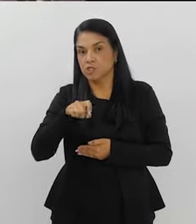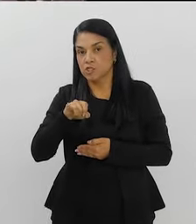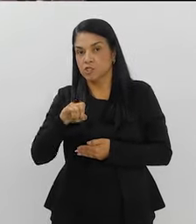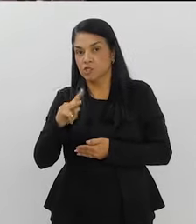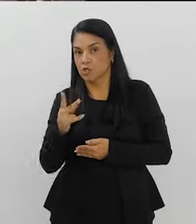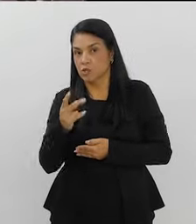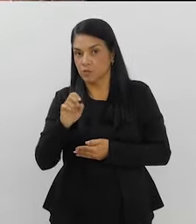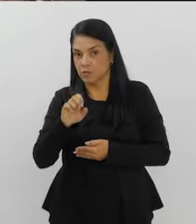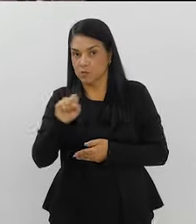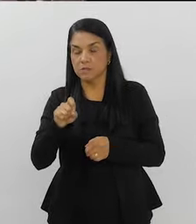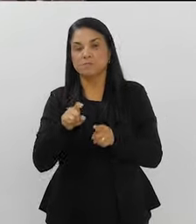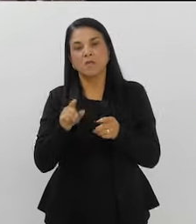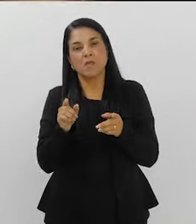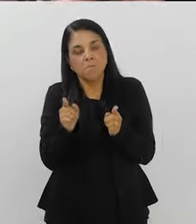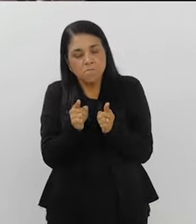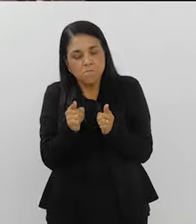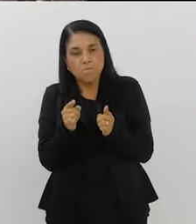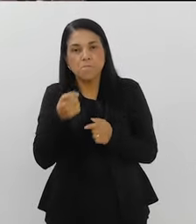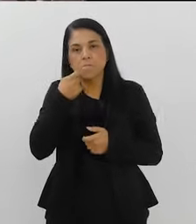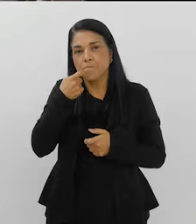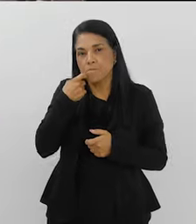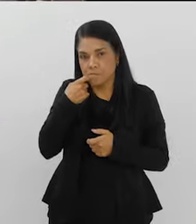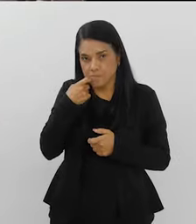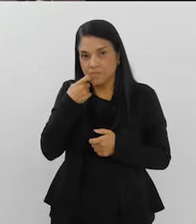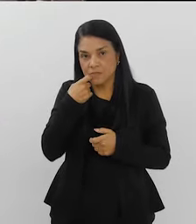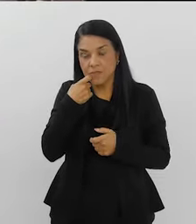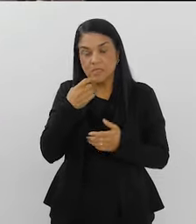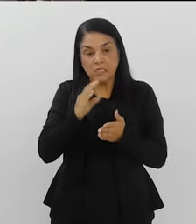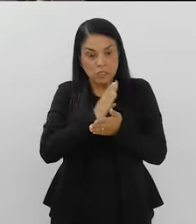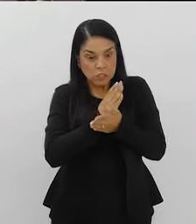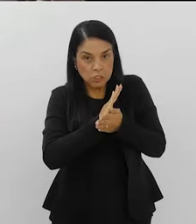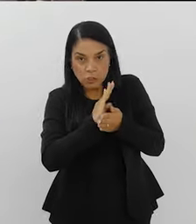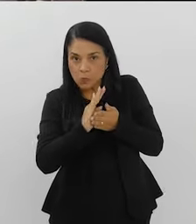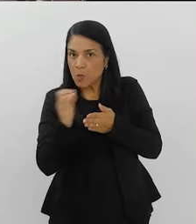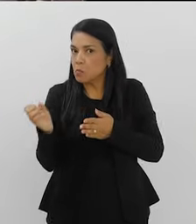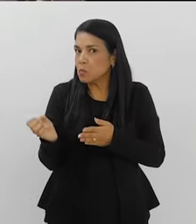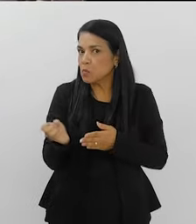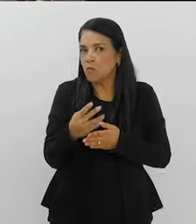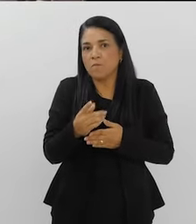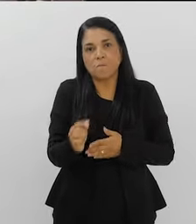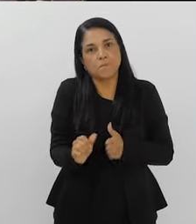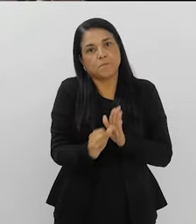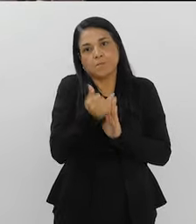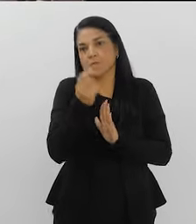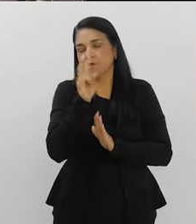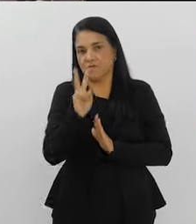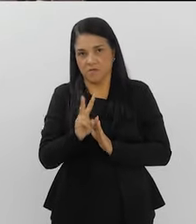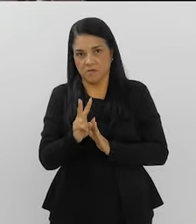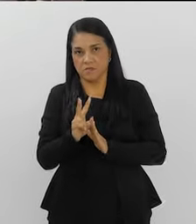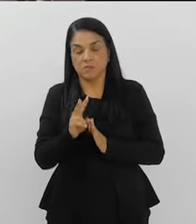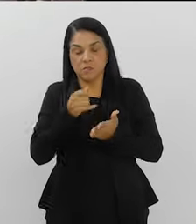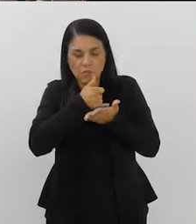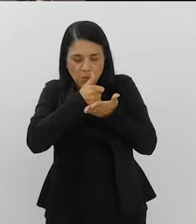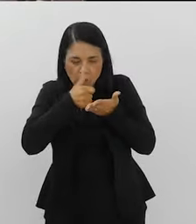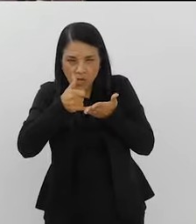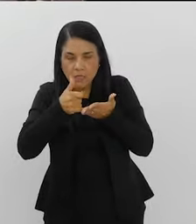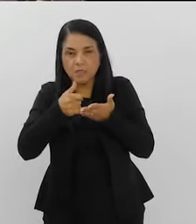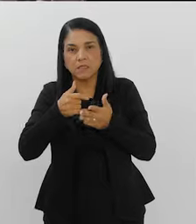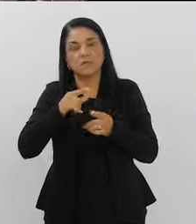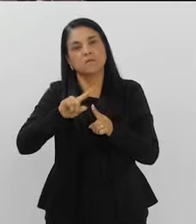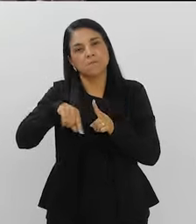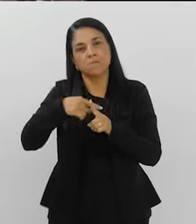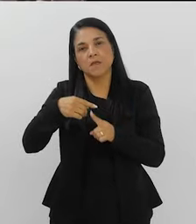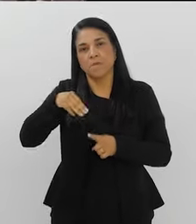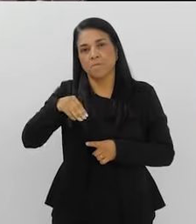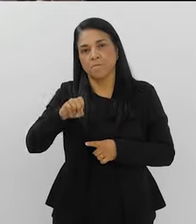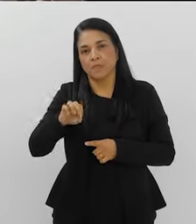Mas em tubarão foi inédito isso pra gente. Foi a primeira vez no mundo que foi detectado cocaína e também um metabólito, que